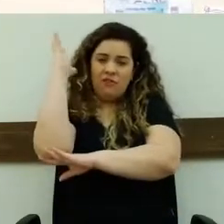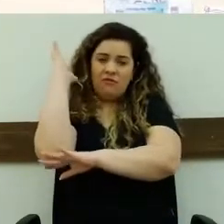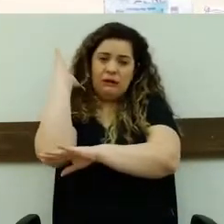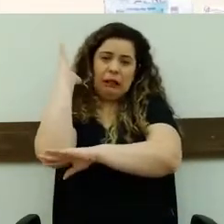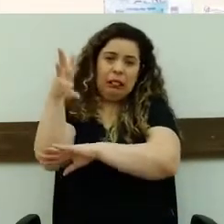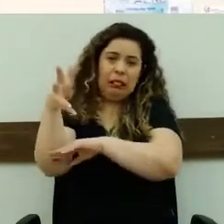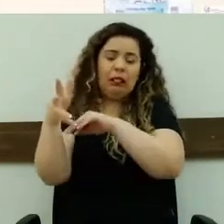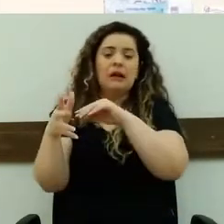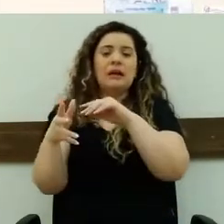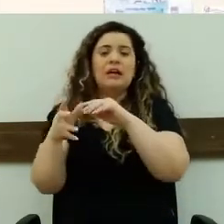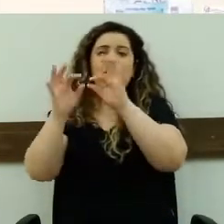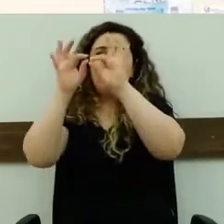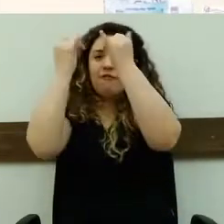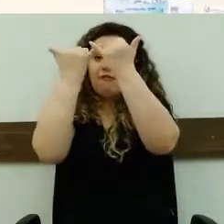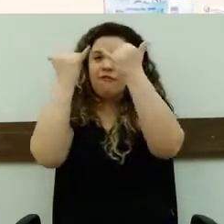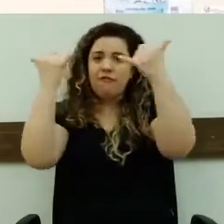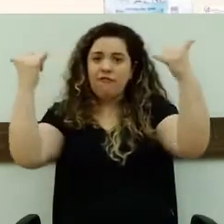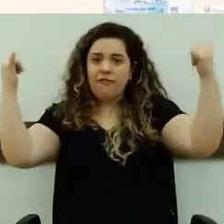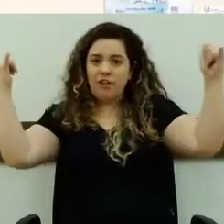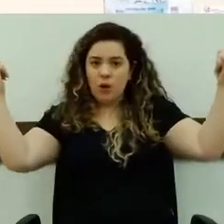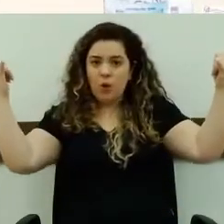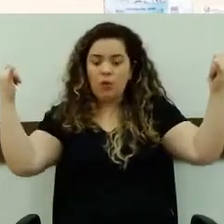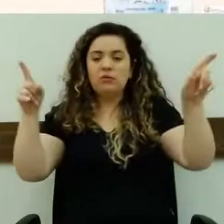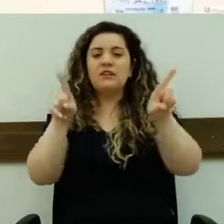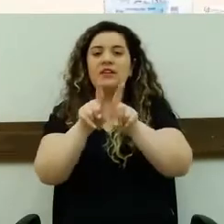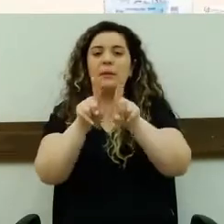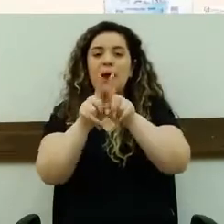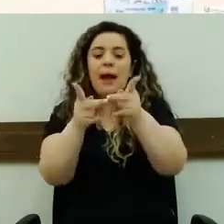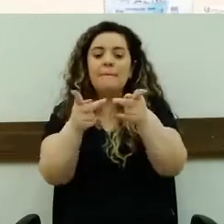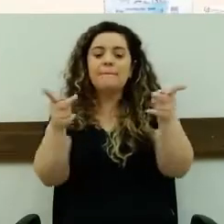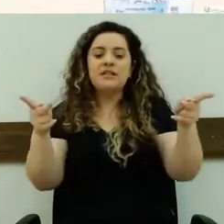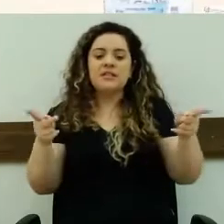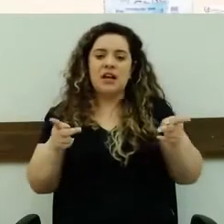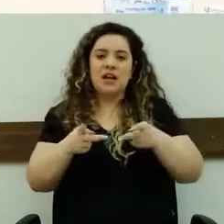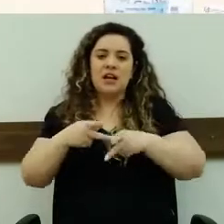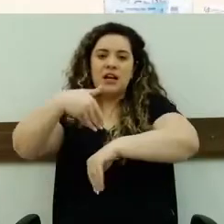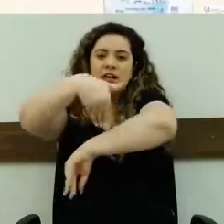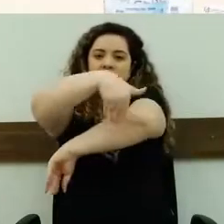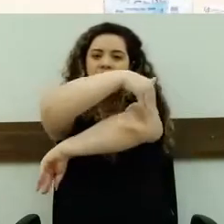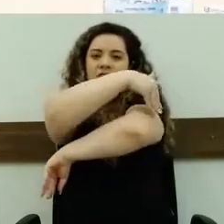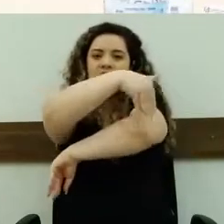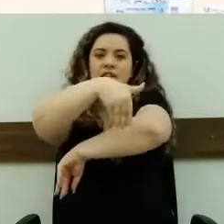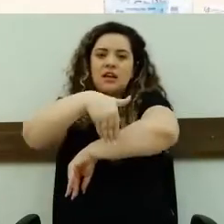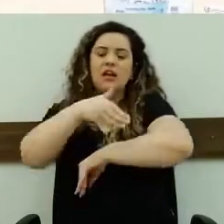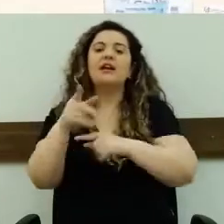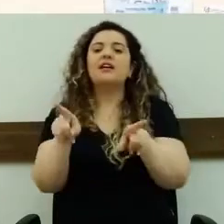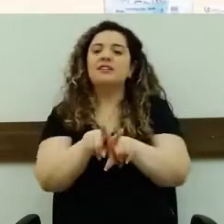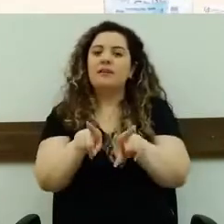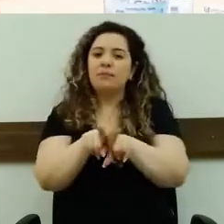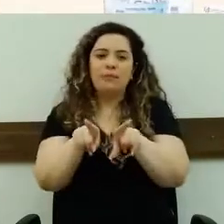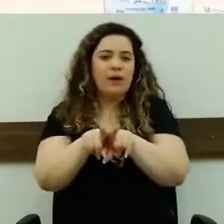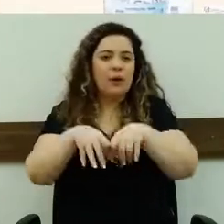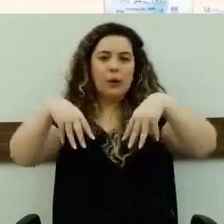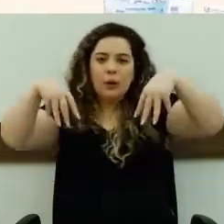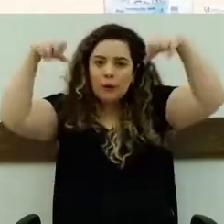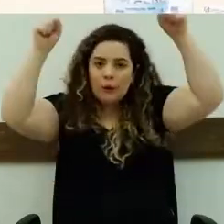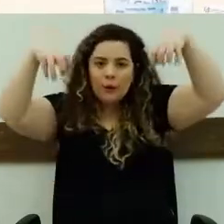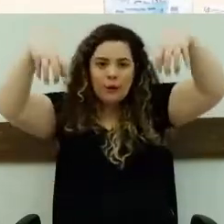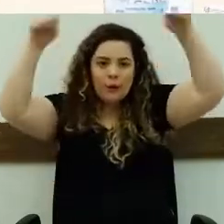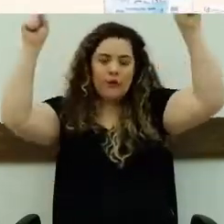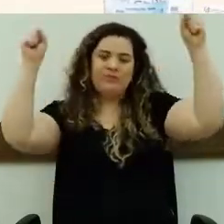e a pizzaria na esquina. Então, assim, eles estão tendo um grande prejuízo. Antes desse